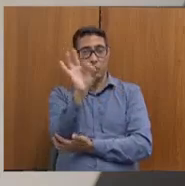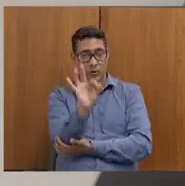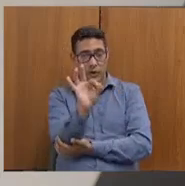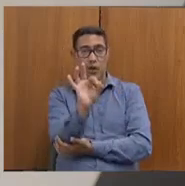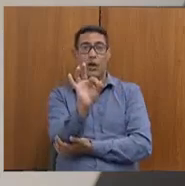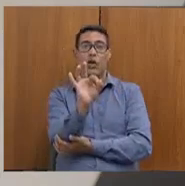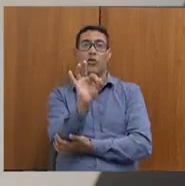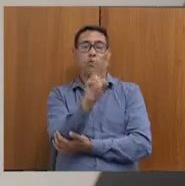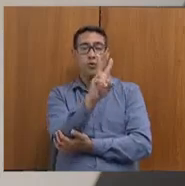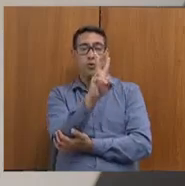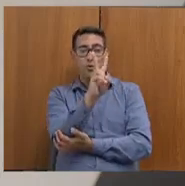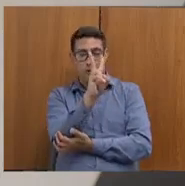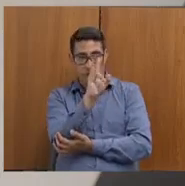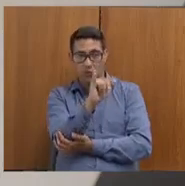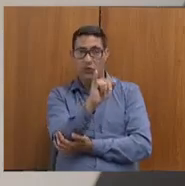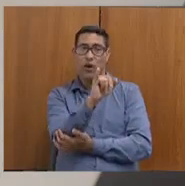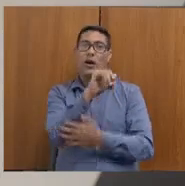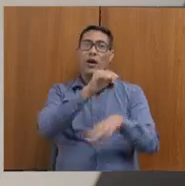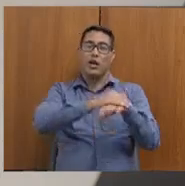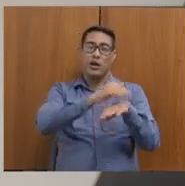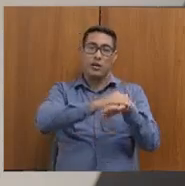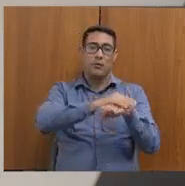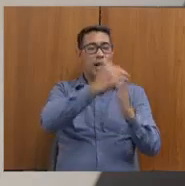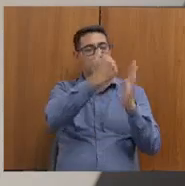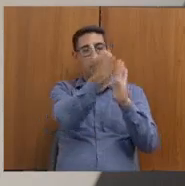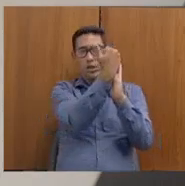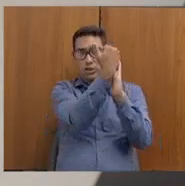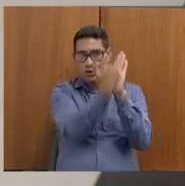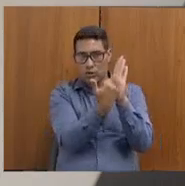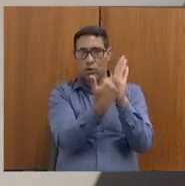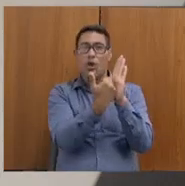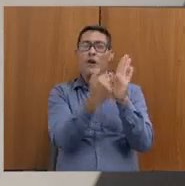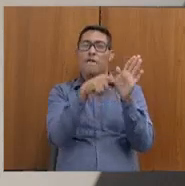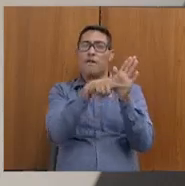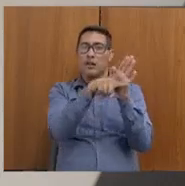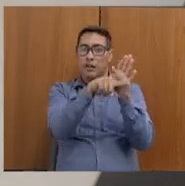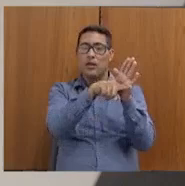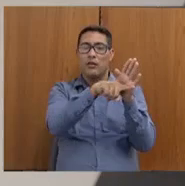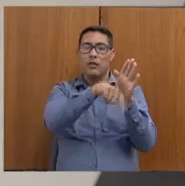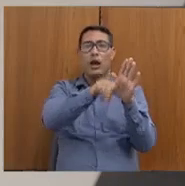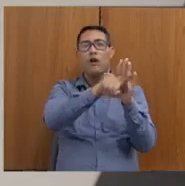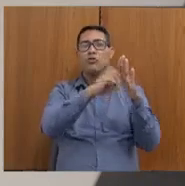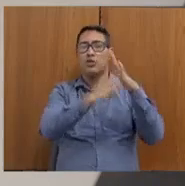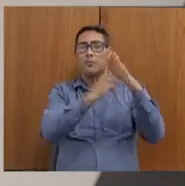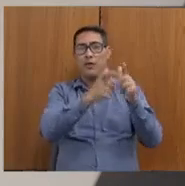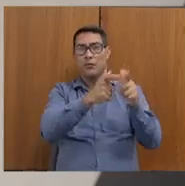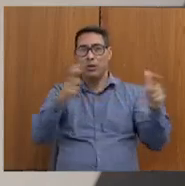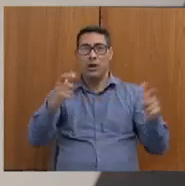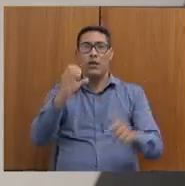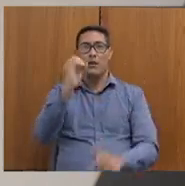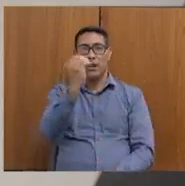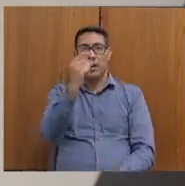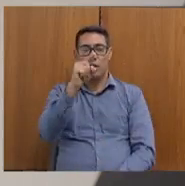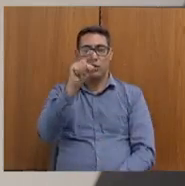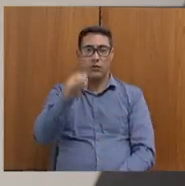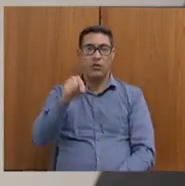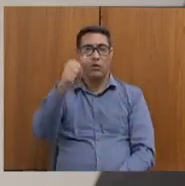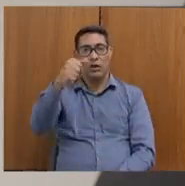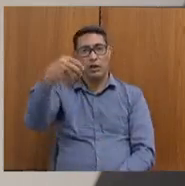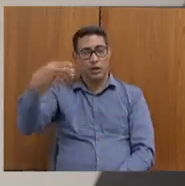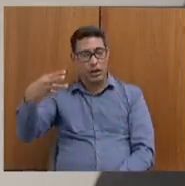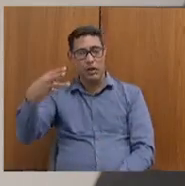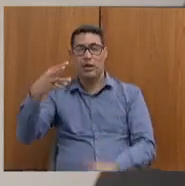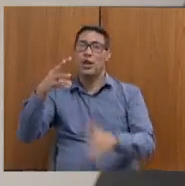isenção fiscal de grandes empresas. E nós temos 0,13% para a proteção